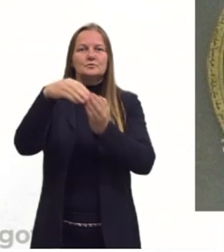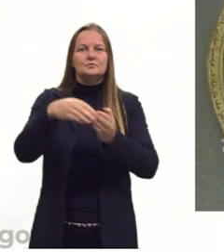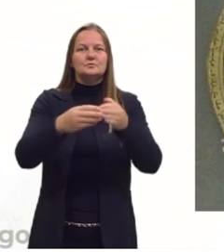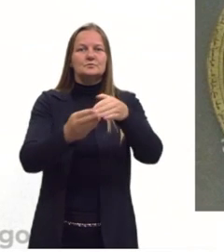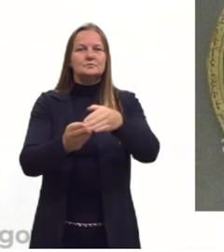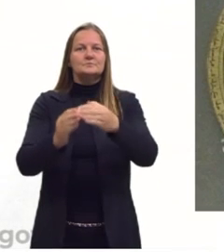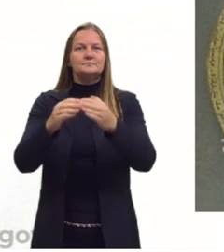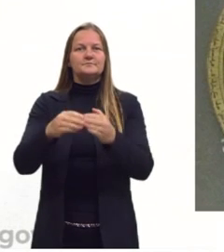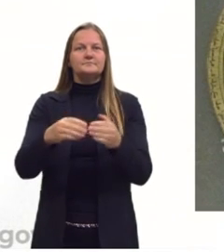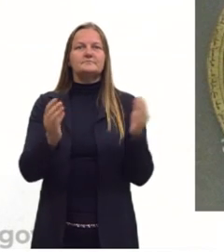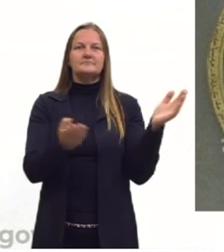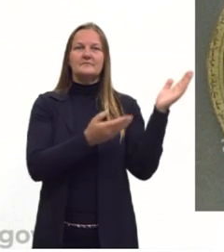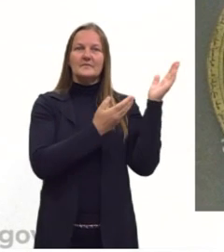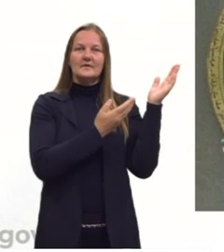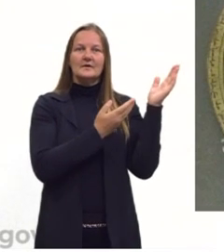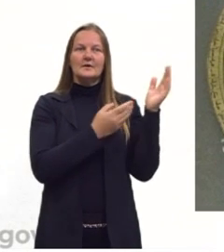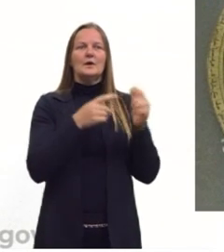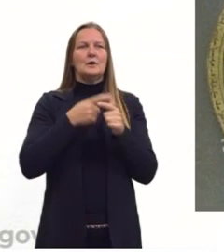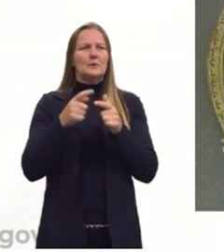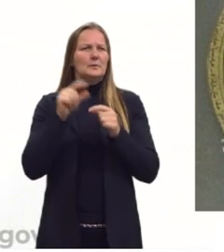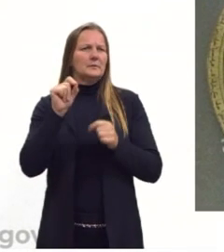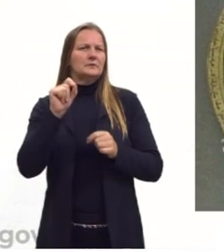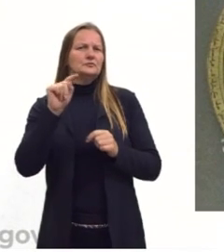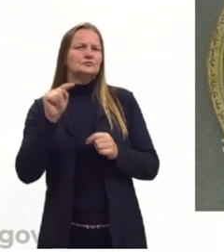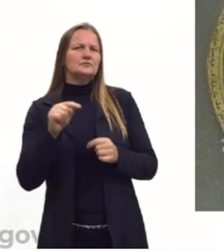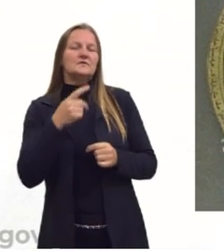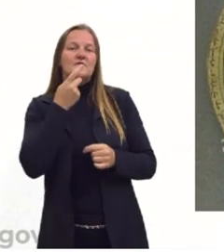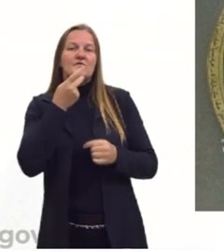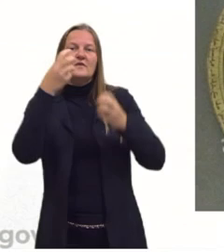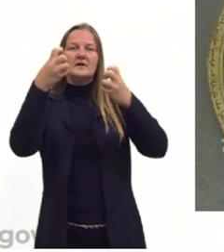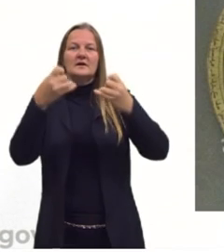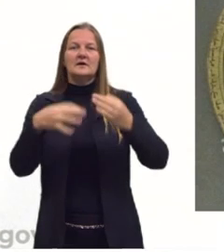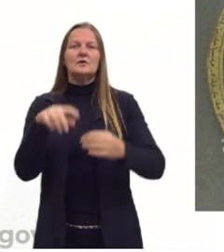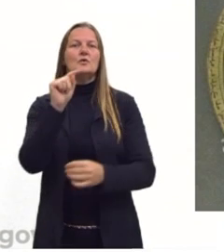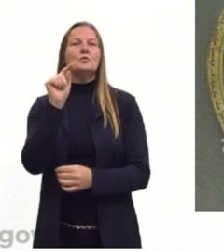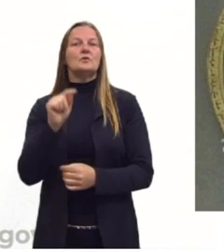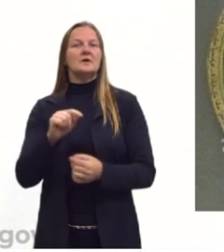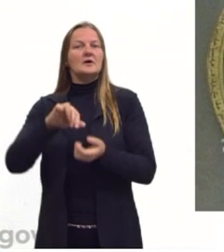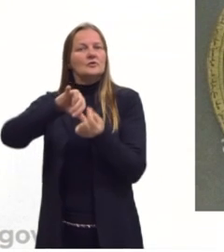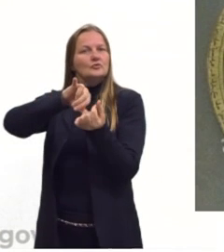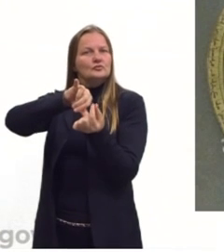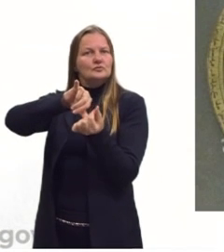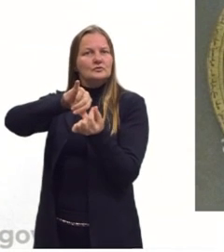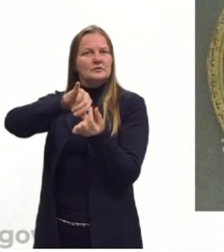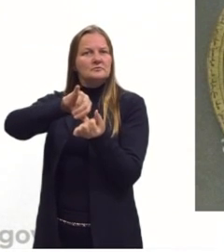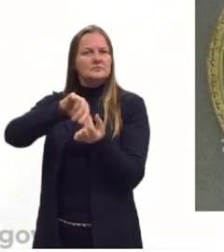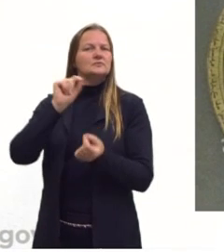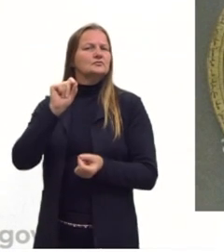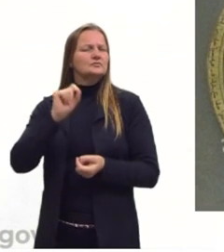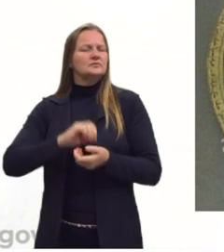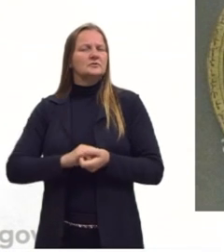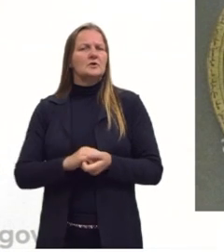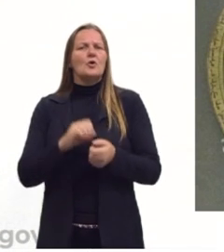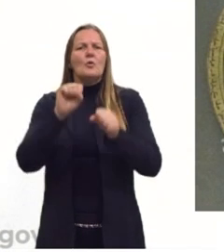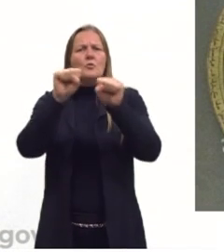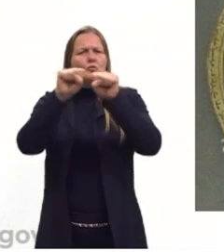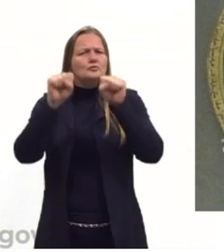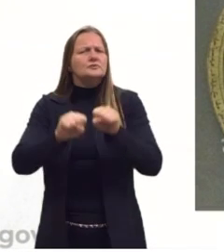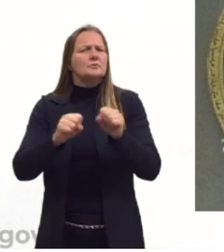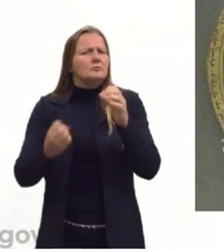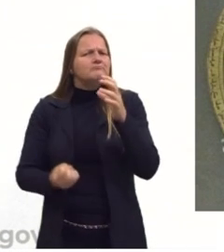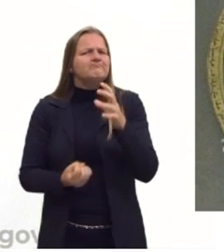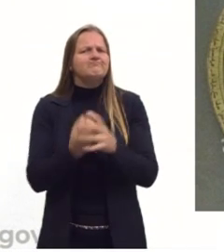Essa é a nossa situação problema de hoje. A gente vai ter que falar também sobre o que é o capitalismo, como esse sistema surgiu,